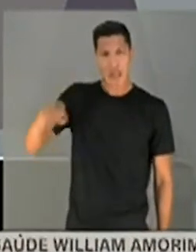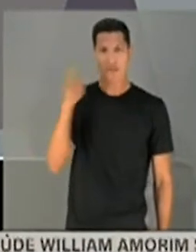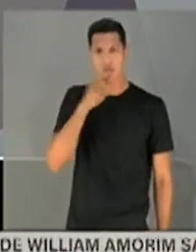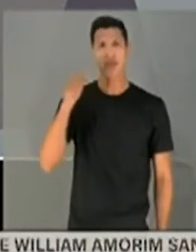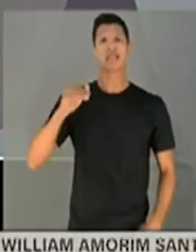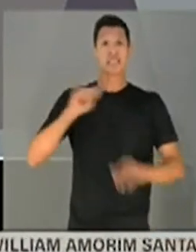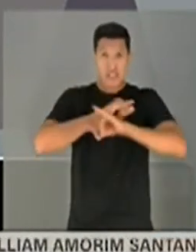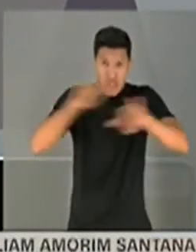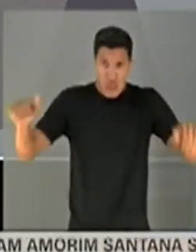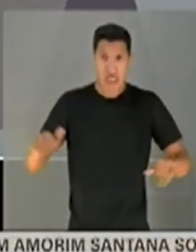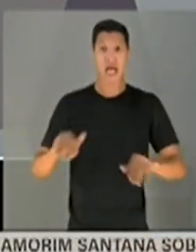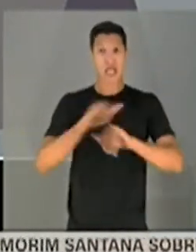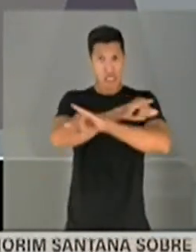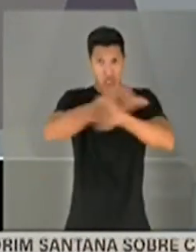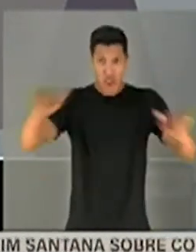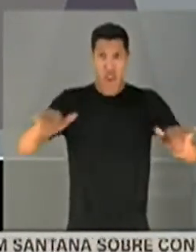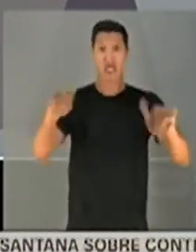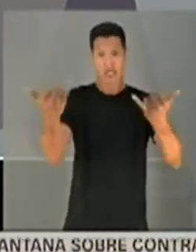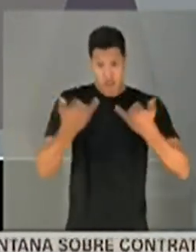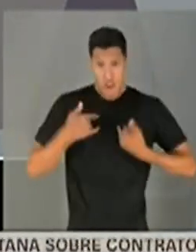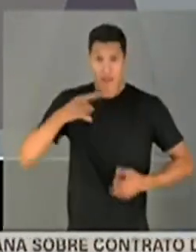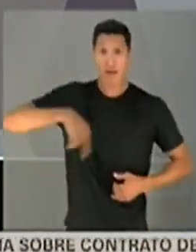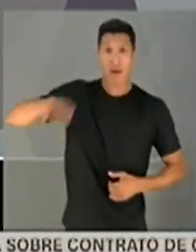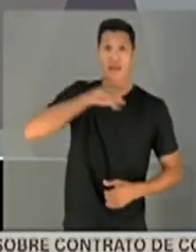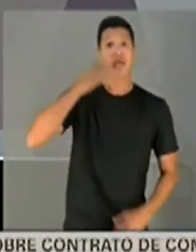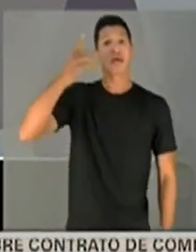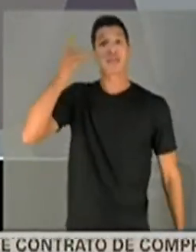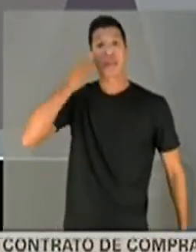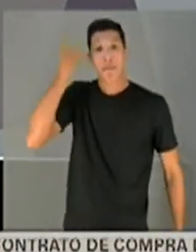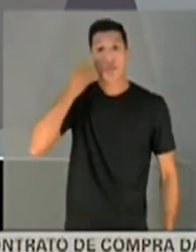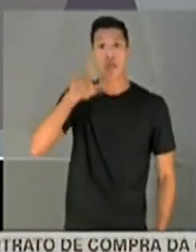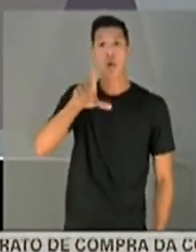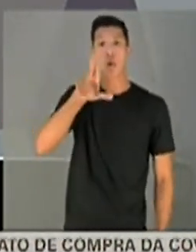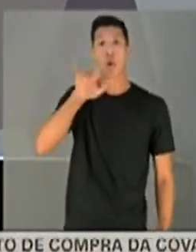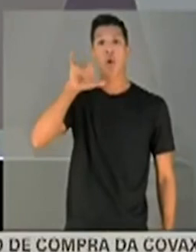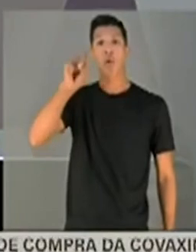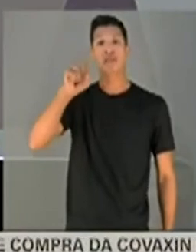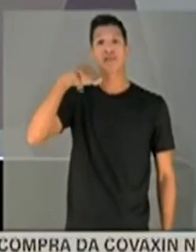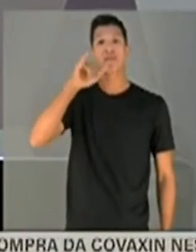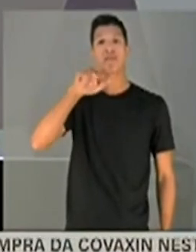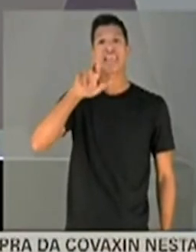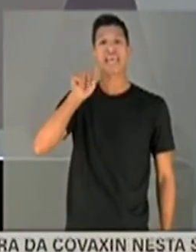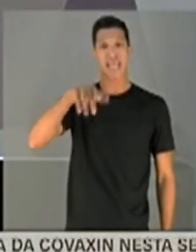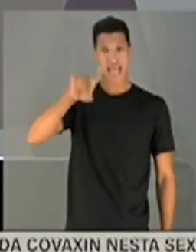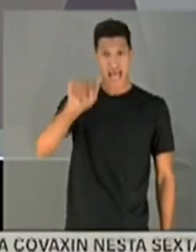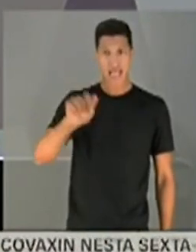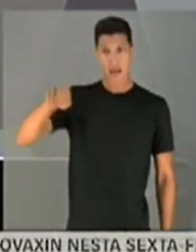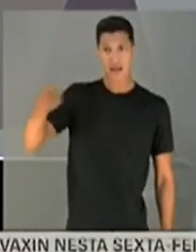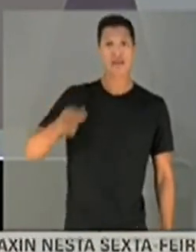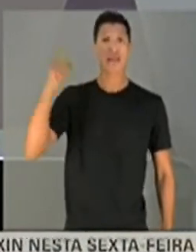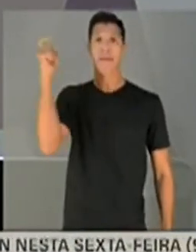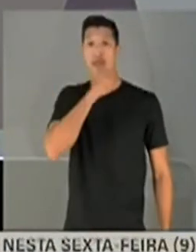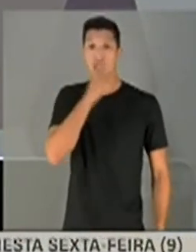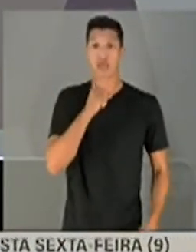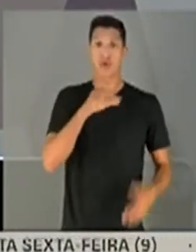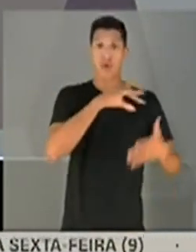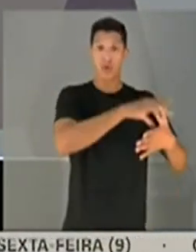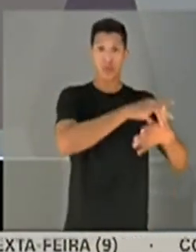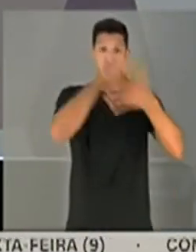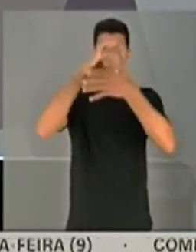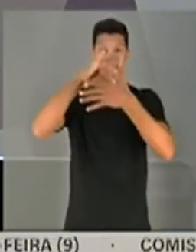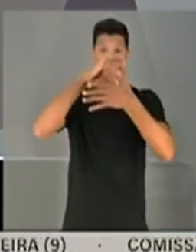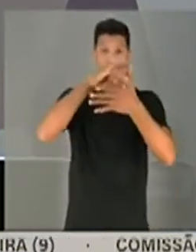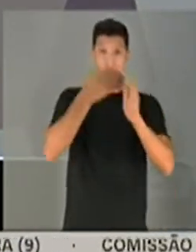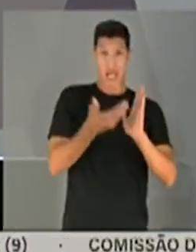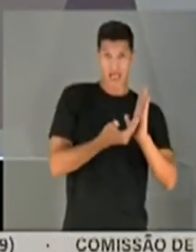Diga! Diga à nação brasileira que o deputado Luiz Miranda está mentindo. Que o líder na Câmara